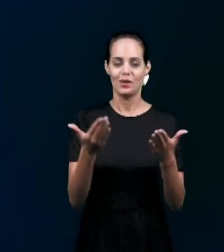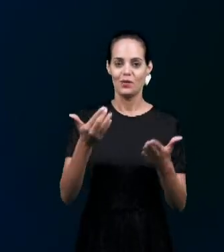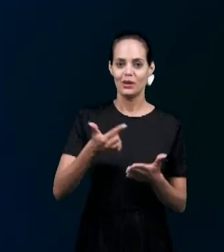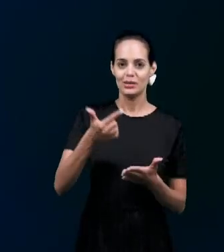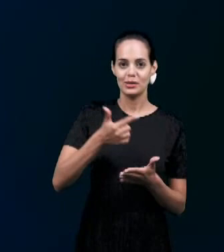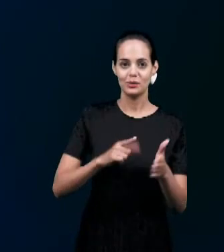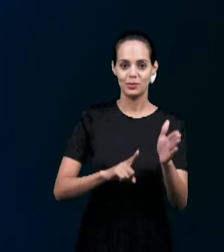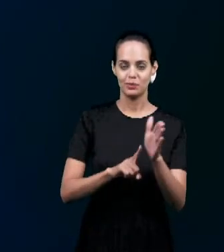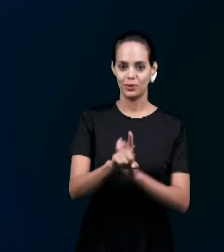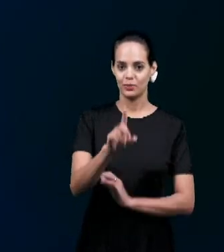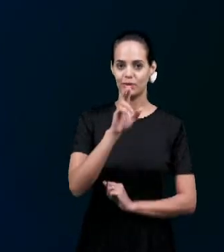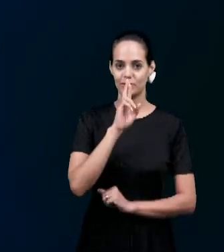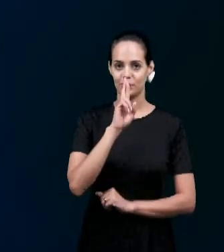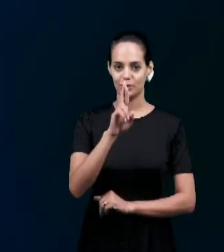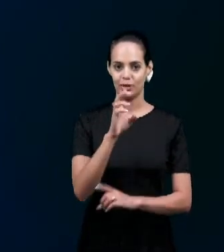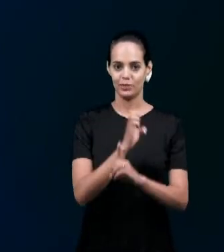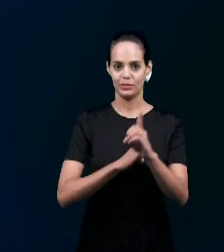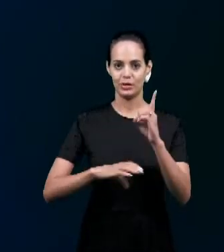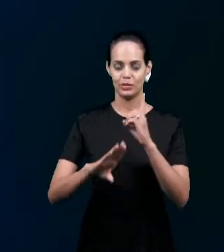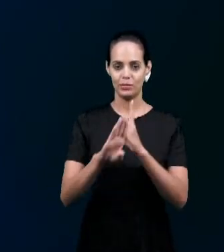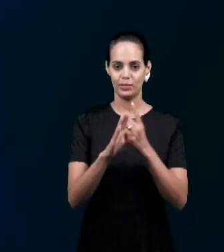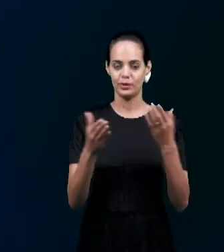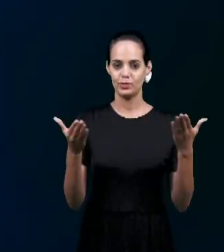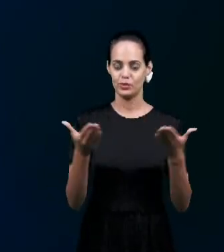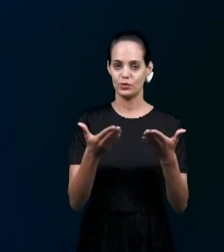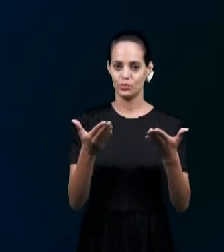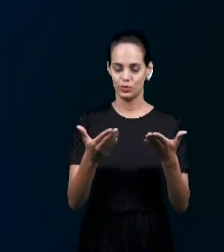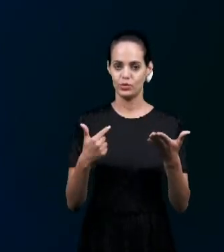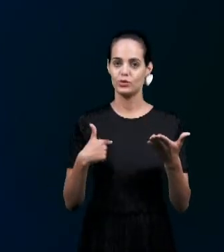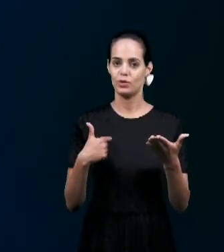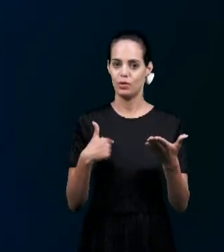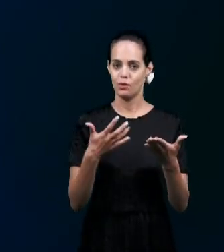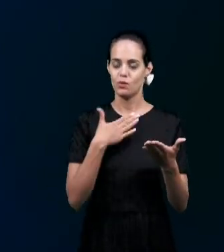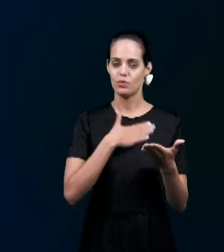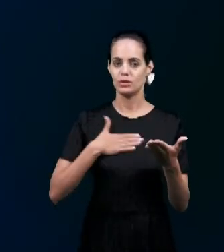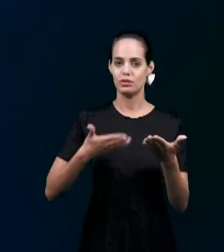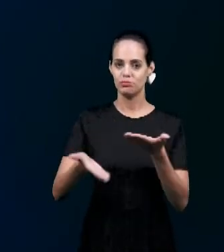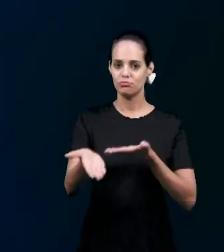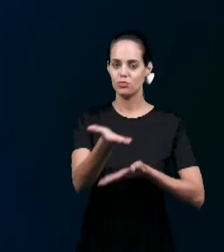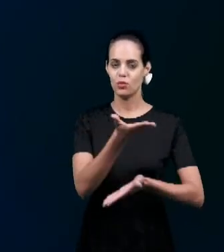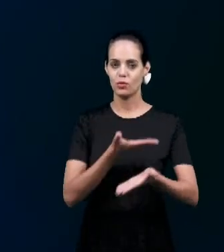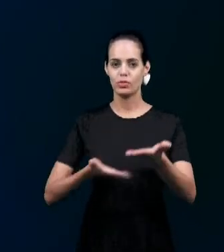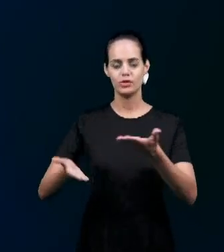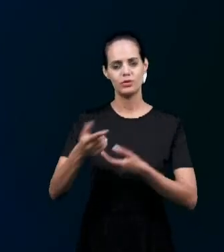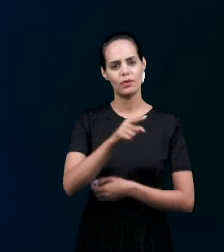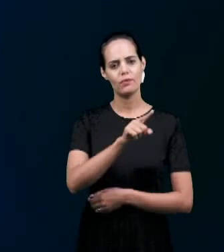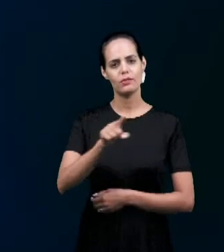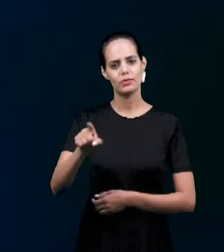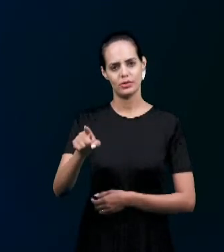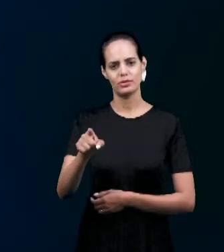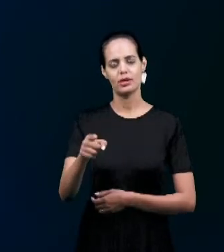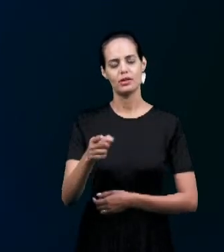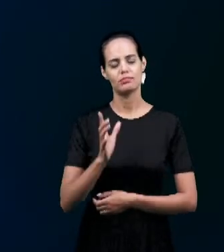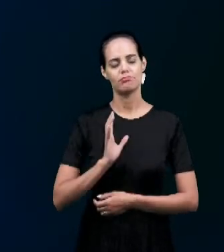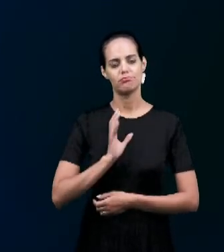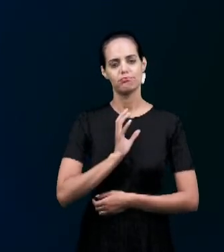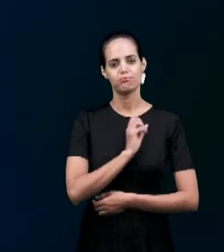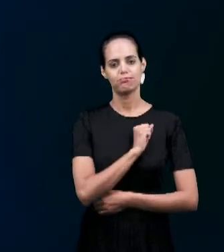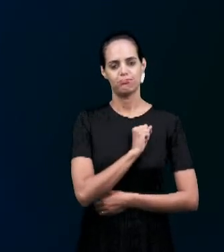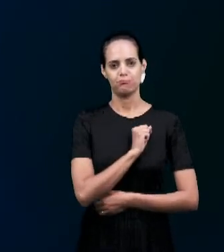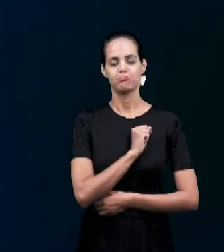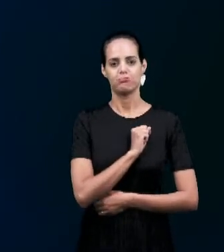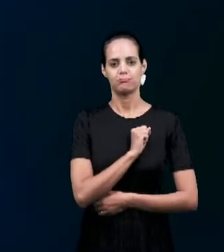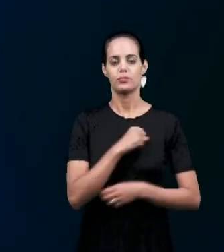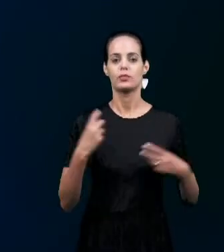nossa BD de hoje Gostaria de compartilhar Aqui com os amados irmãos Dentre os valores Outorgados pelo